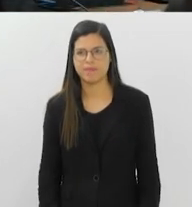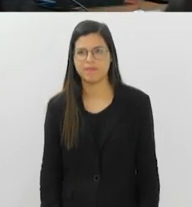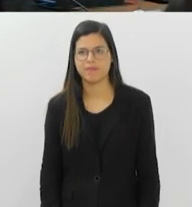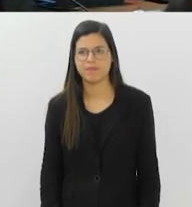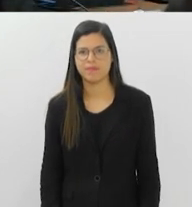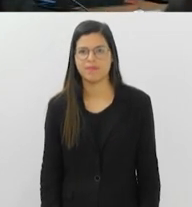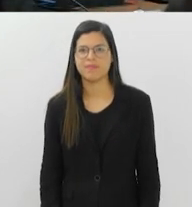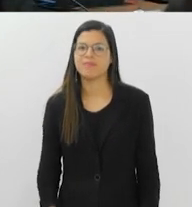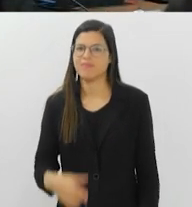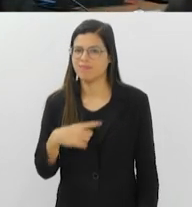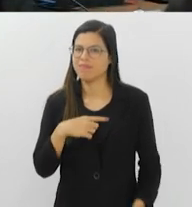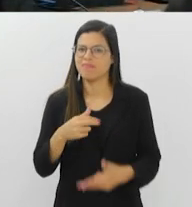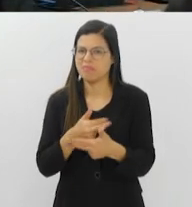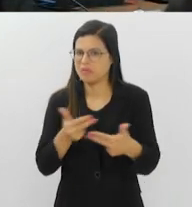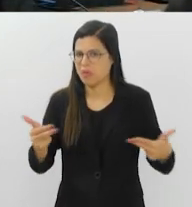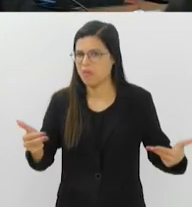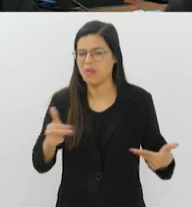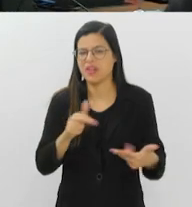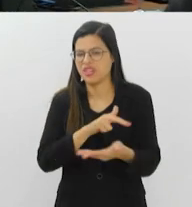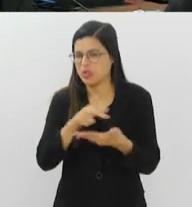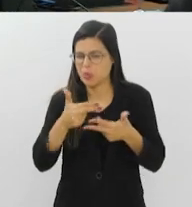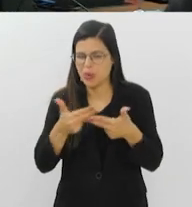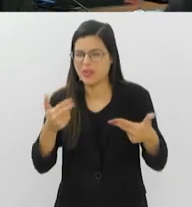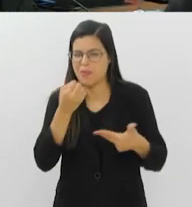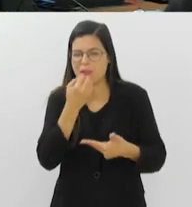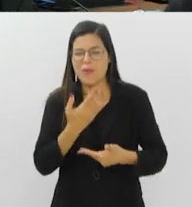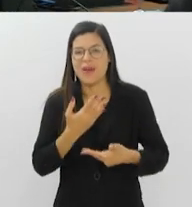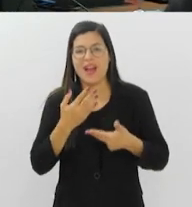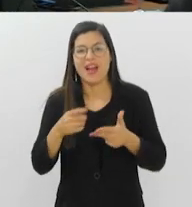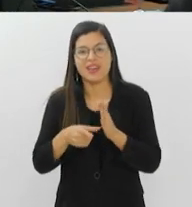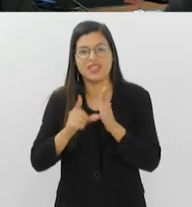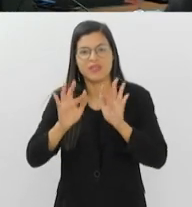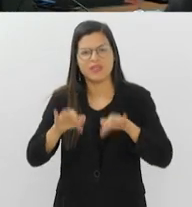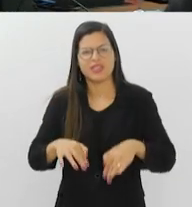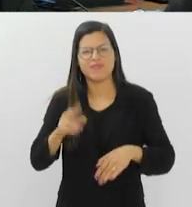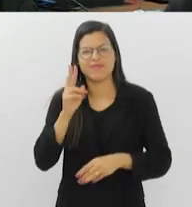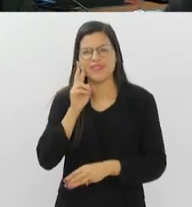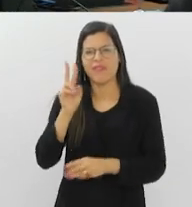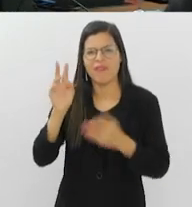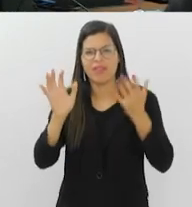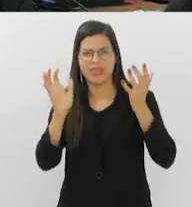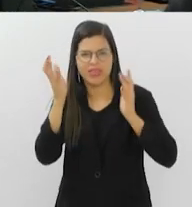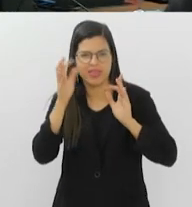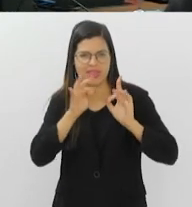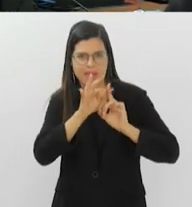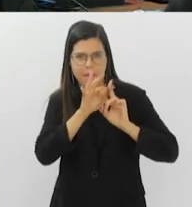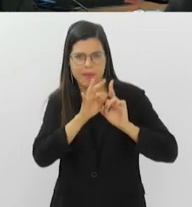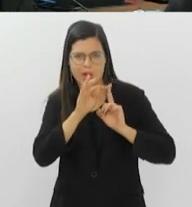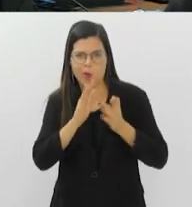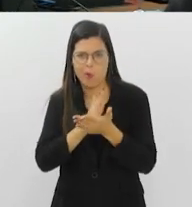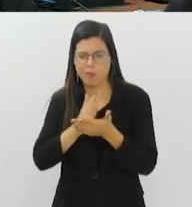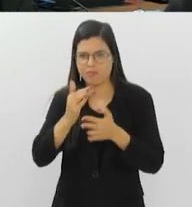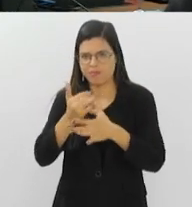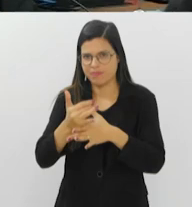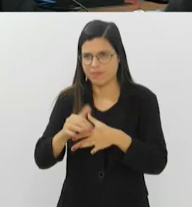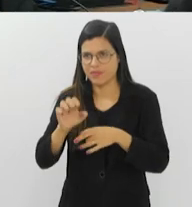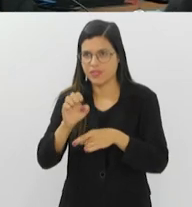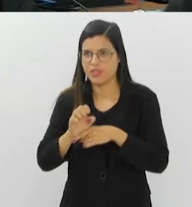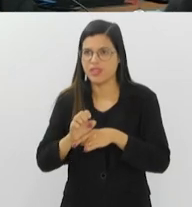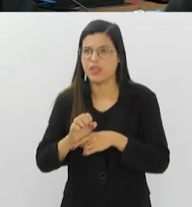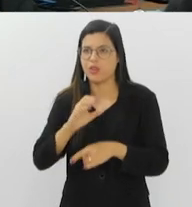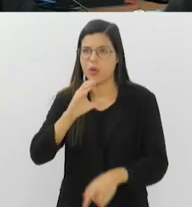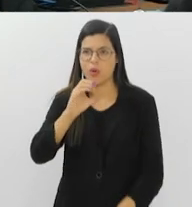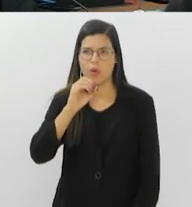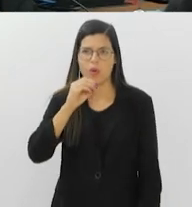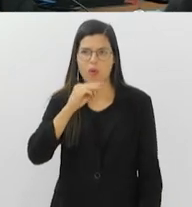É, muita coisa boa. Antes de encerrar, vamos dar uma olhada no tempo em algumas cidades do Estado. Aqui na tela, o governador Levy